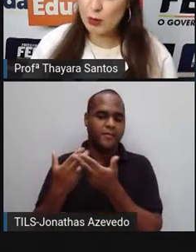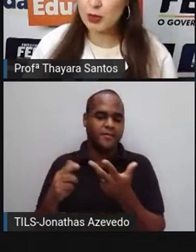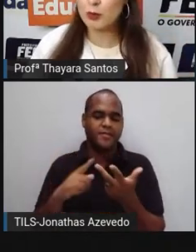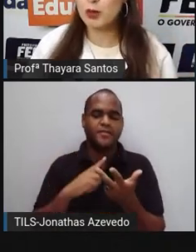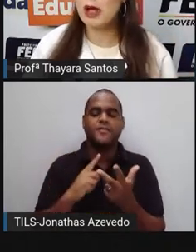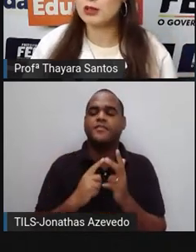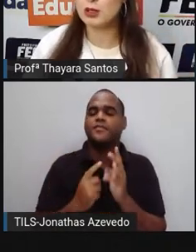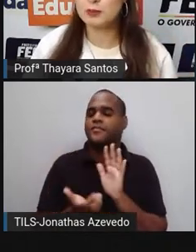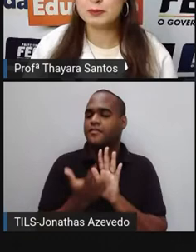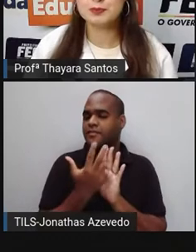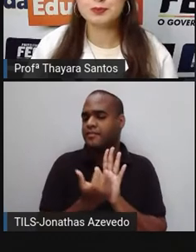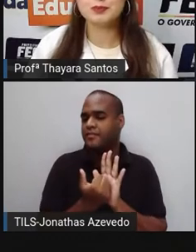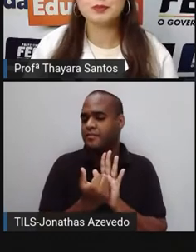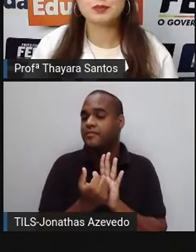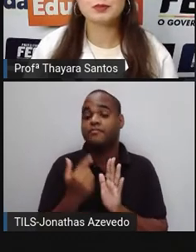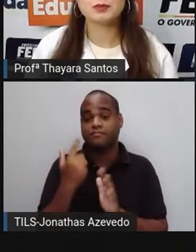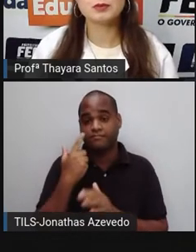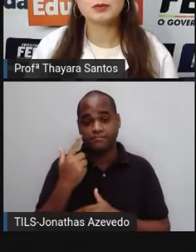da sua própria imagem.